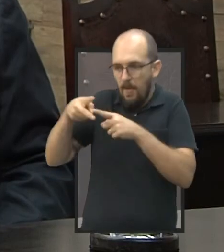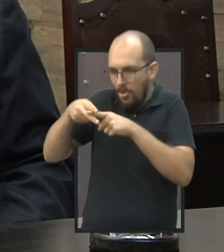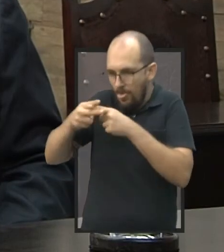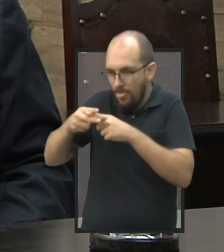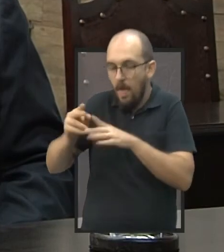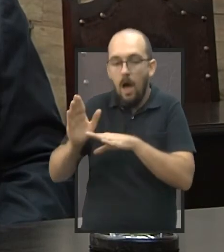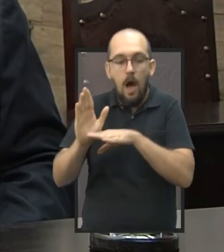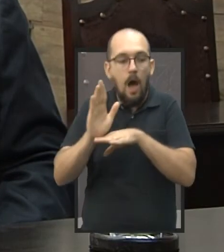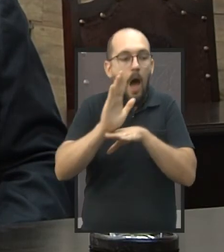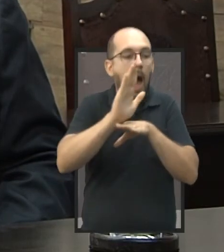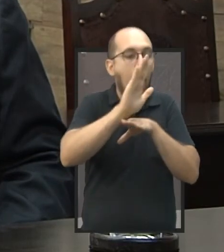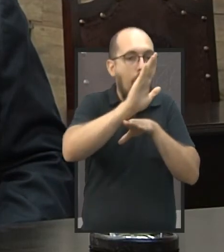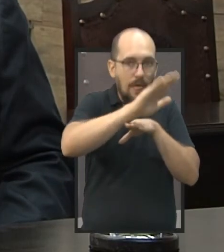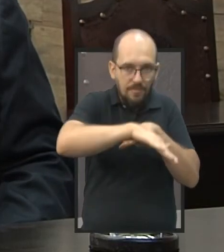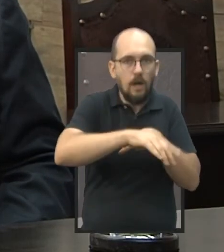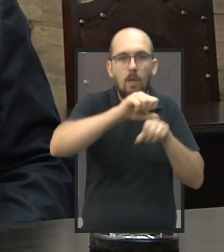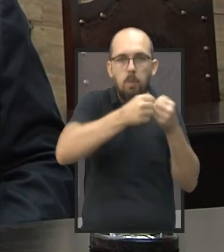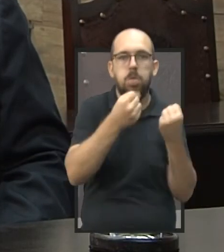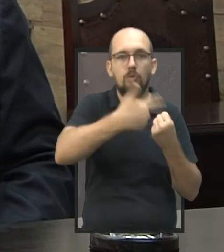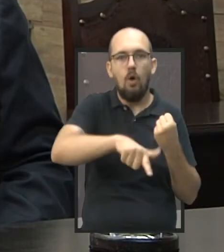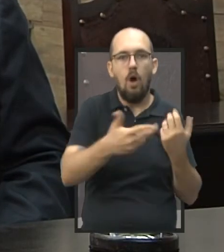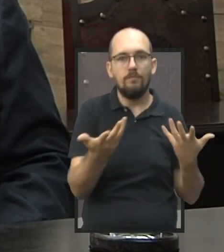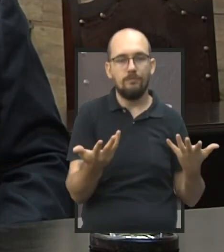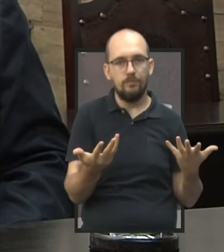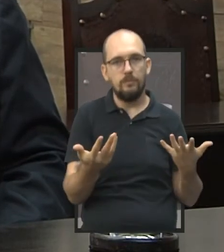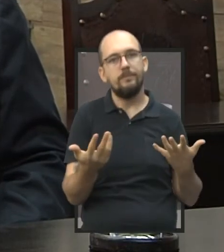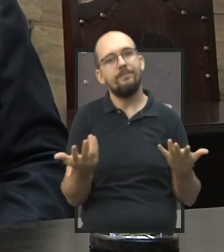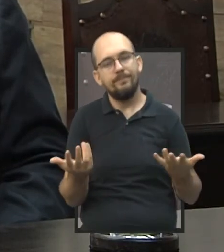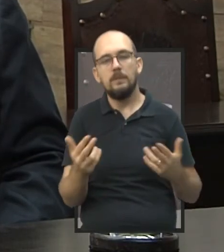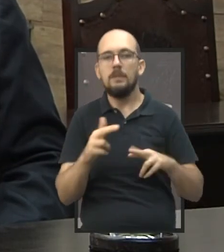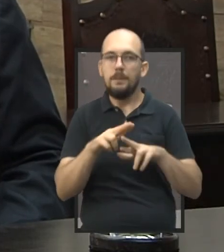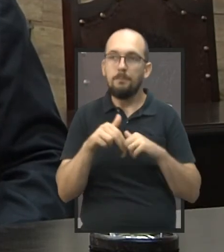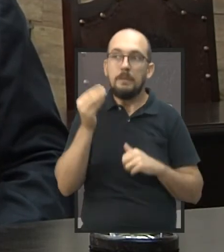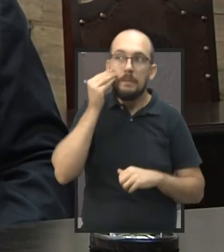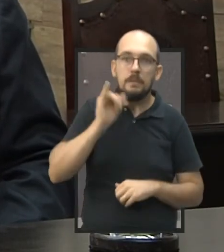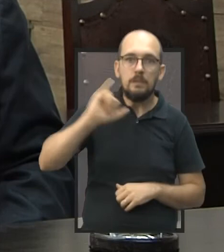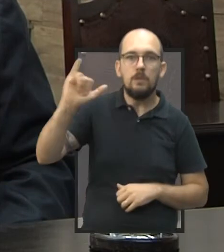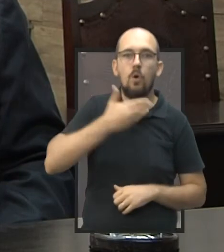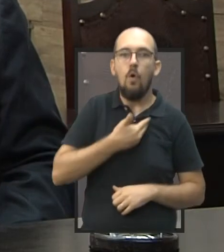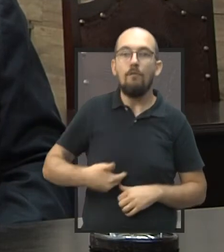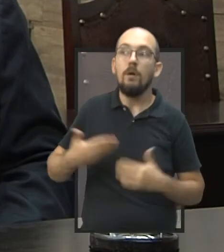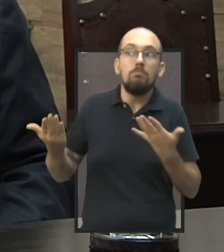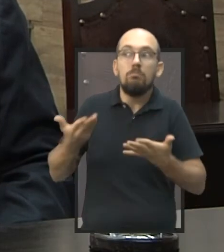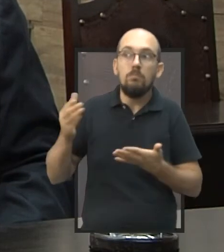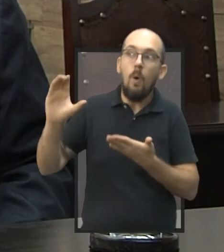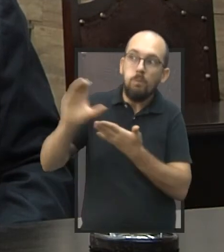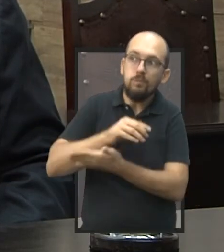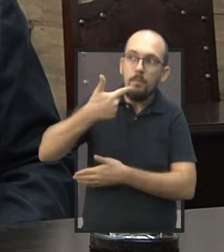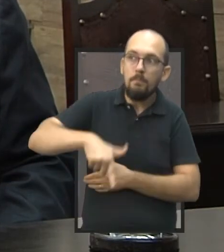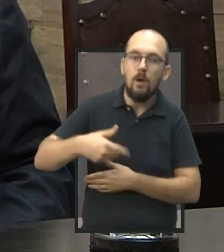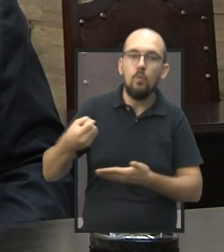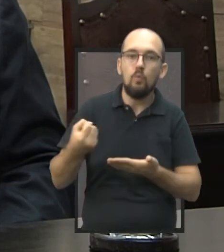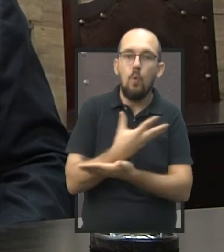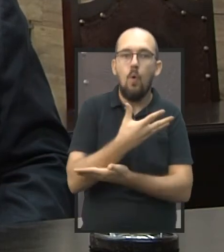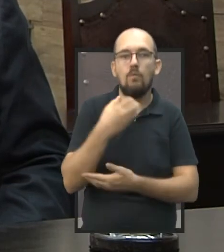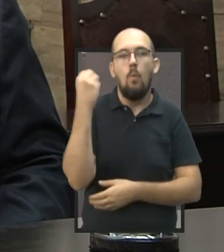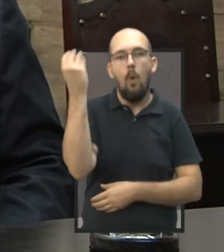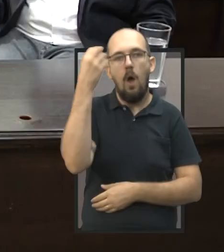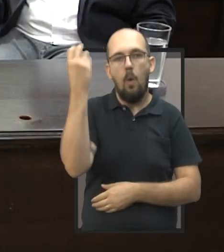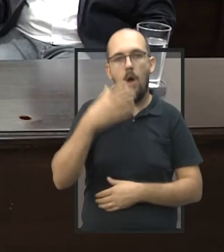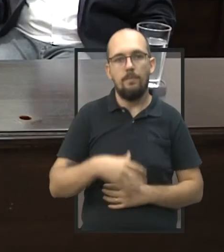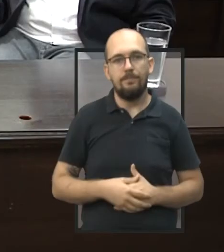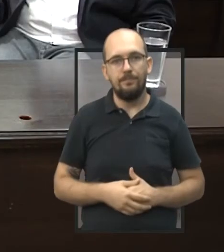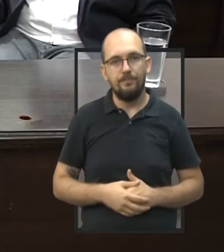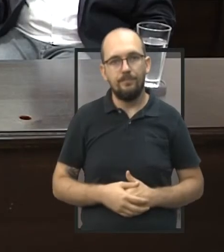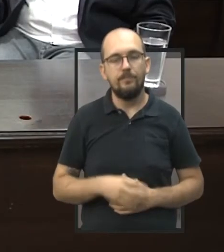Então é para isso, é para fazer o levantamento, levar ao governo federal as demandas nossas, contra o SAMU, para ver se eles encaminham novas ambulâncias e a gente renovar a frota.